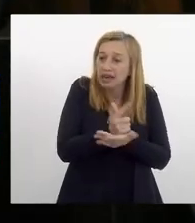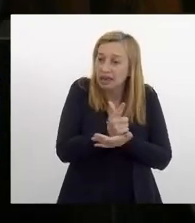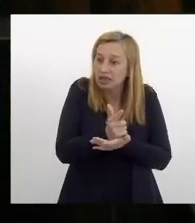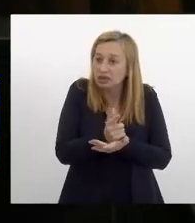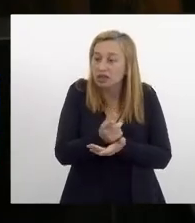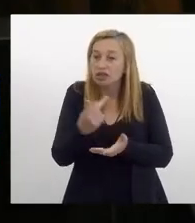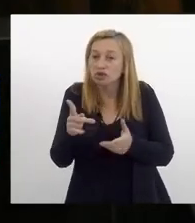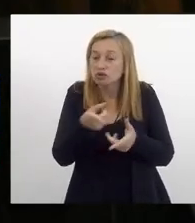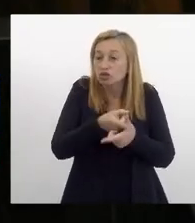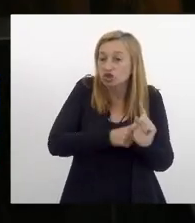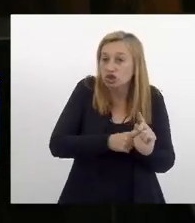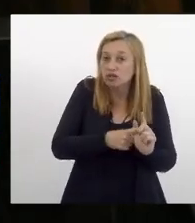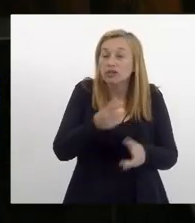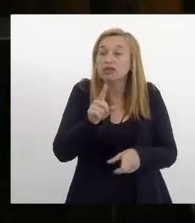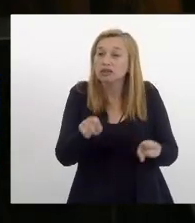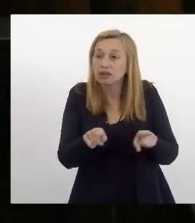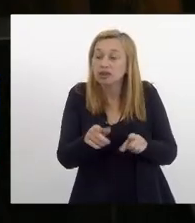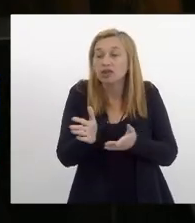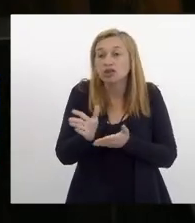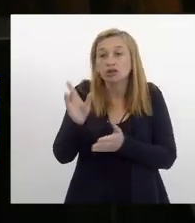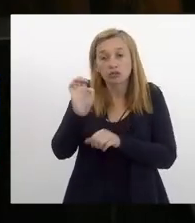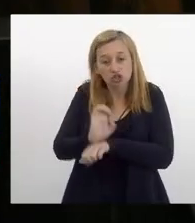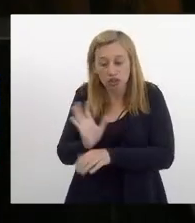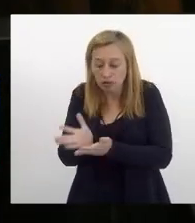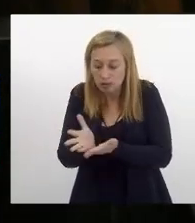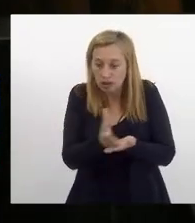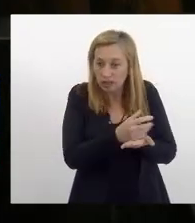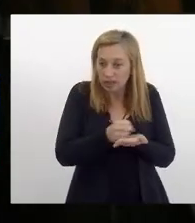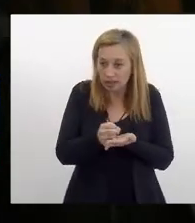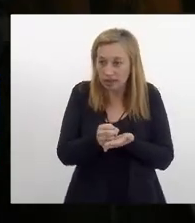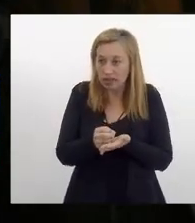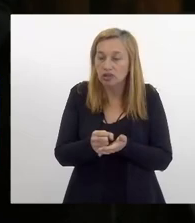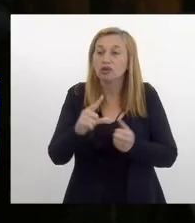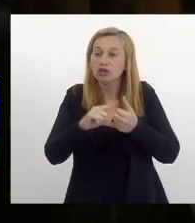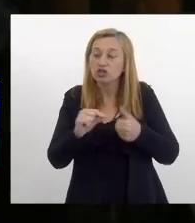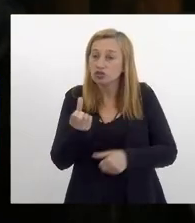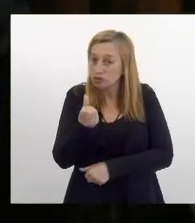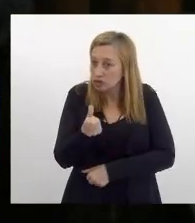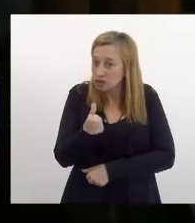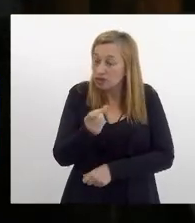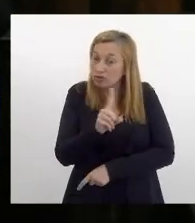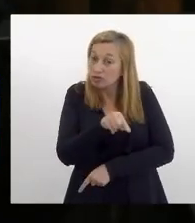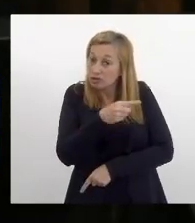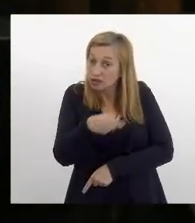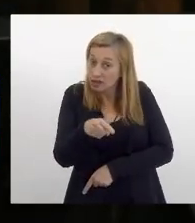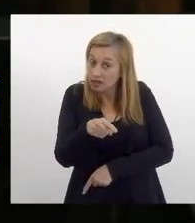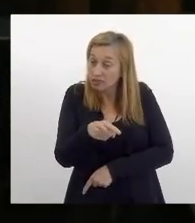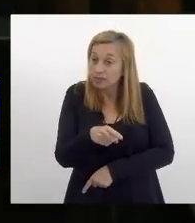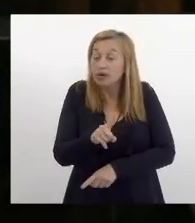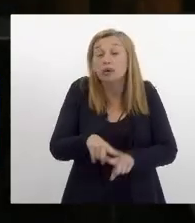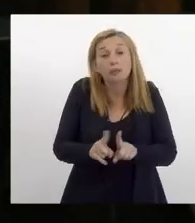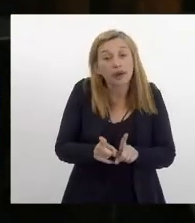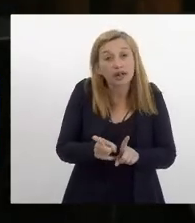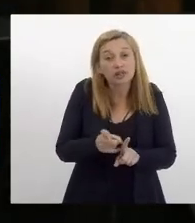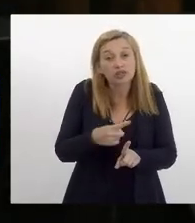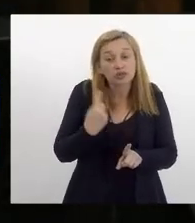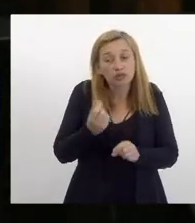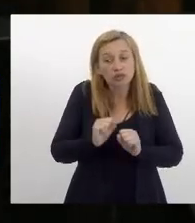e ao mesmo tempo o arrecadar então o artigo 6 foi vetado mas nós